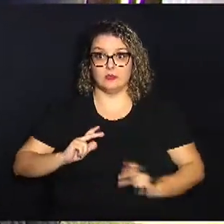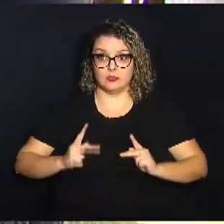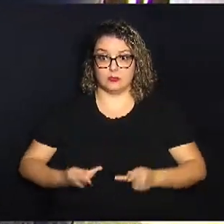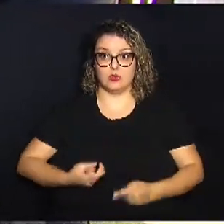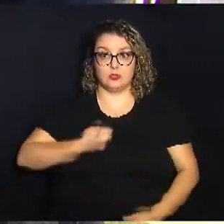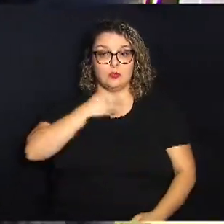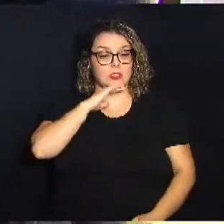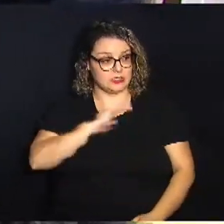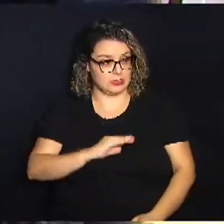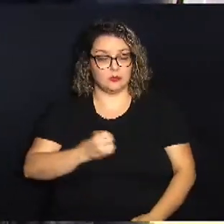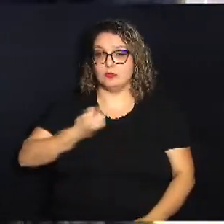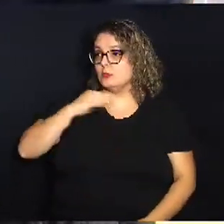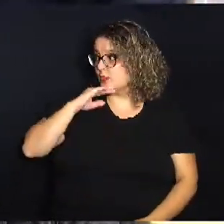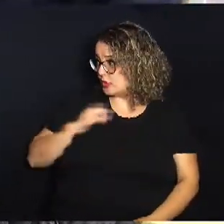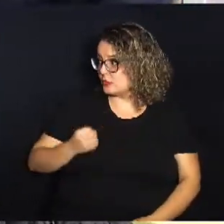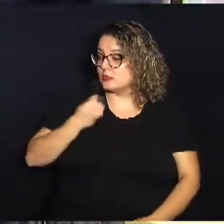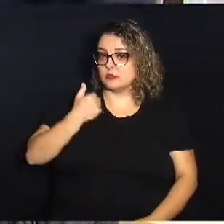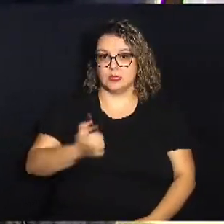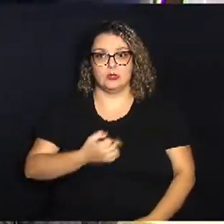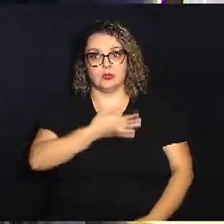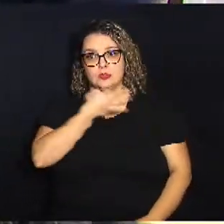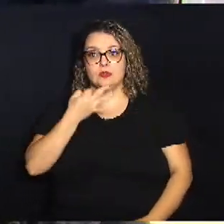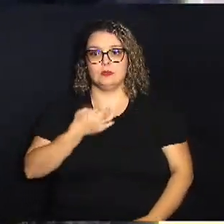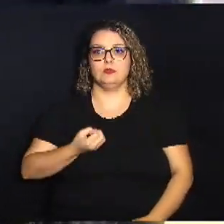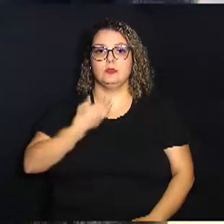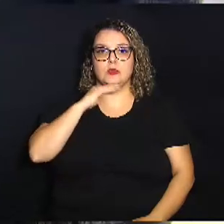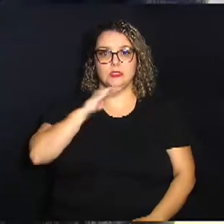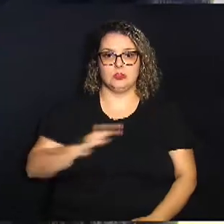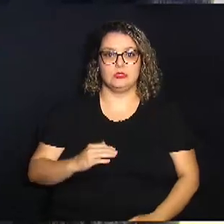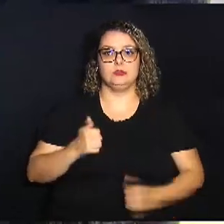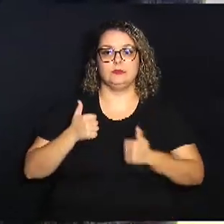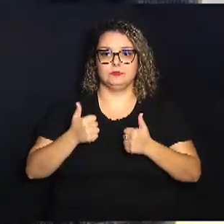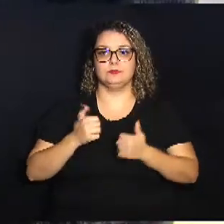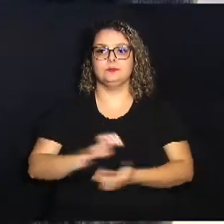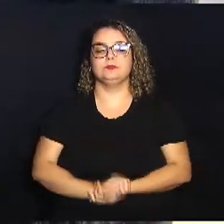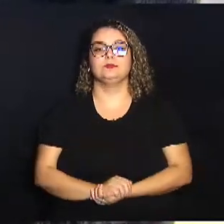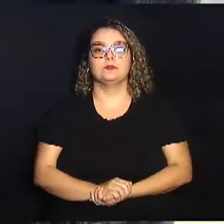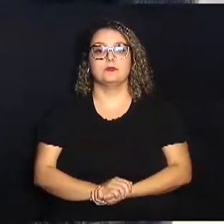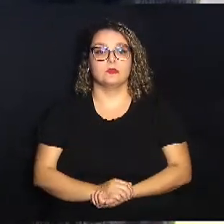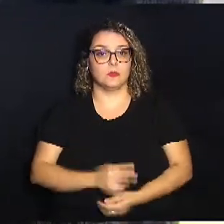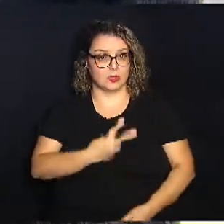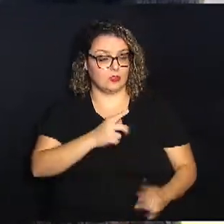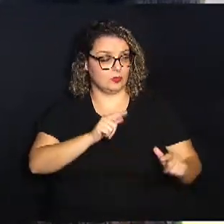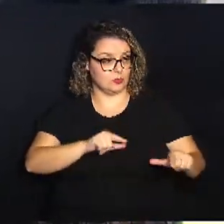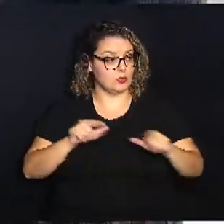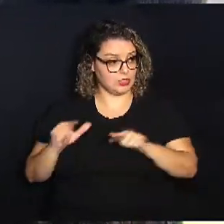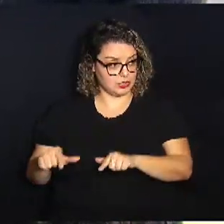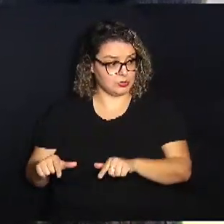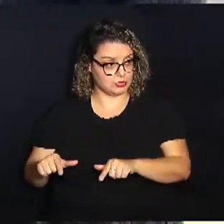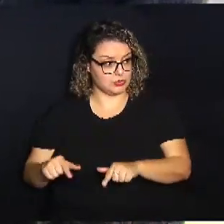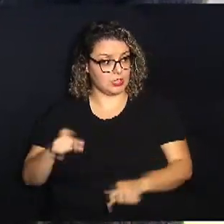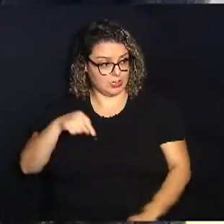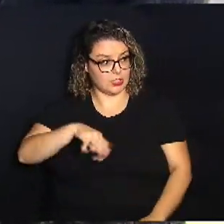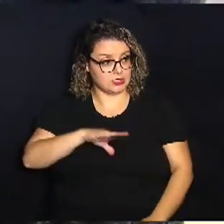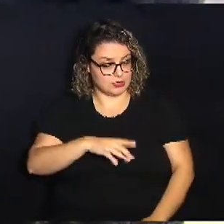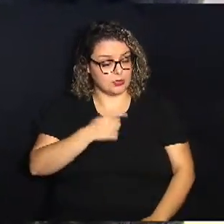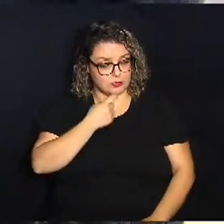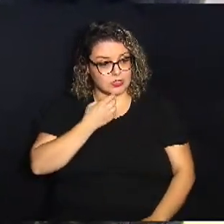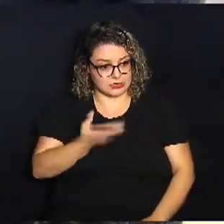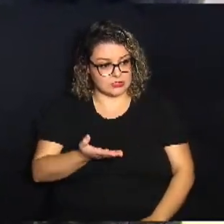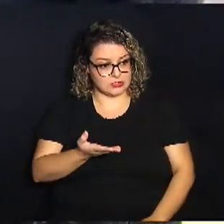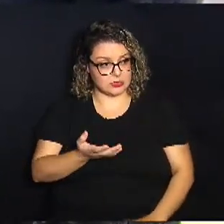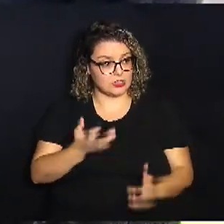tarde. Boa tarde, tudo bem. Tudo bem para todos. Bom, então são esses os dois pontos aqui em Campinas, não é?